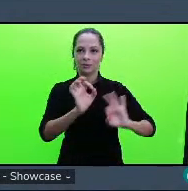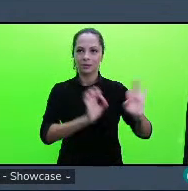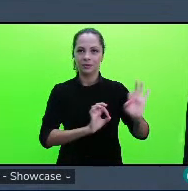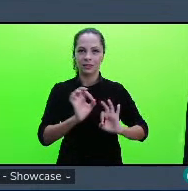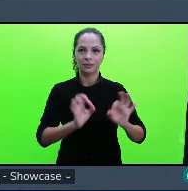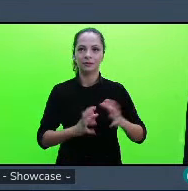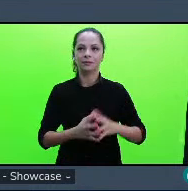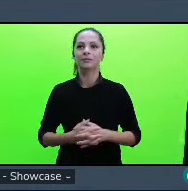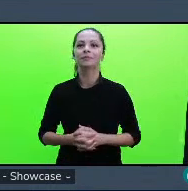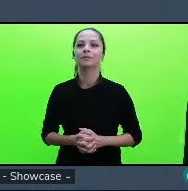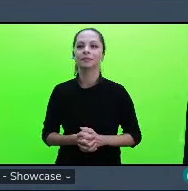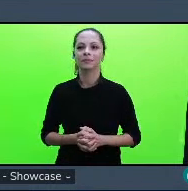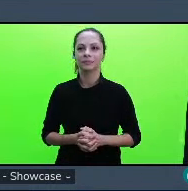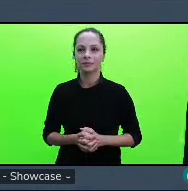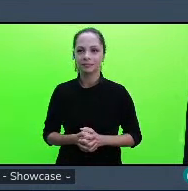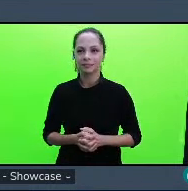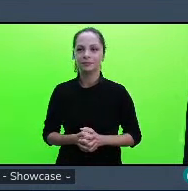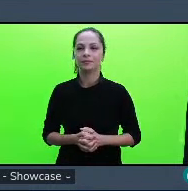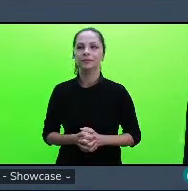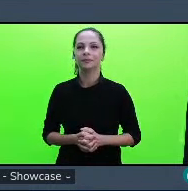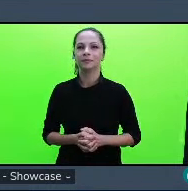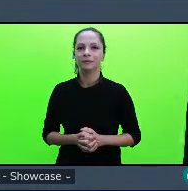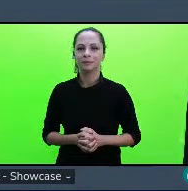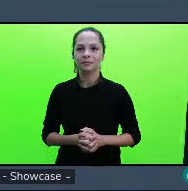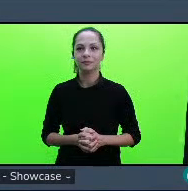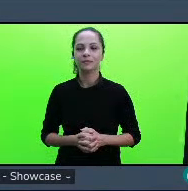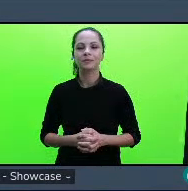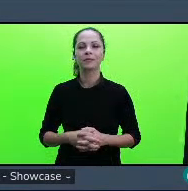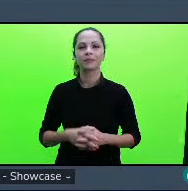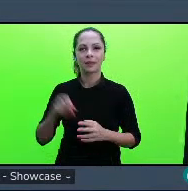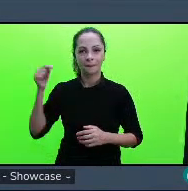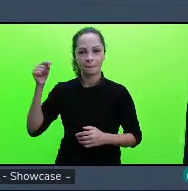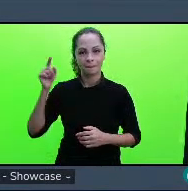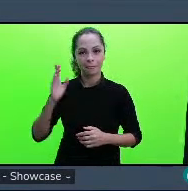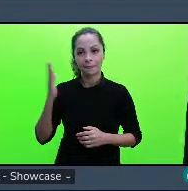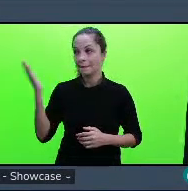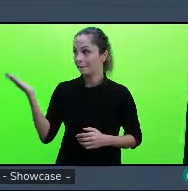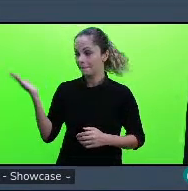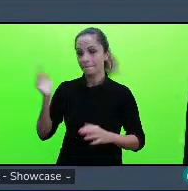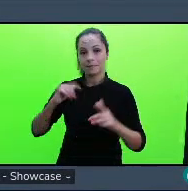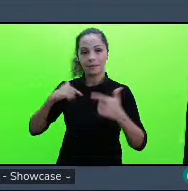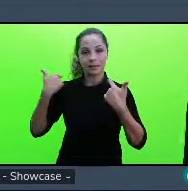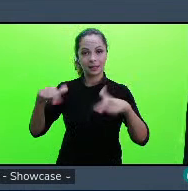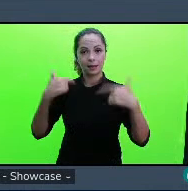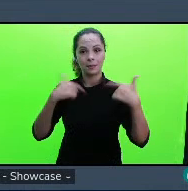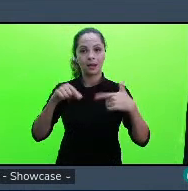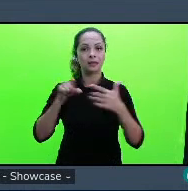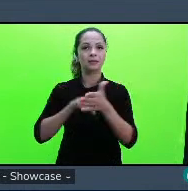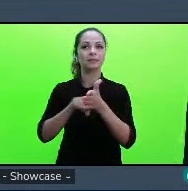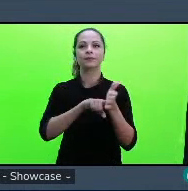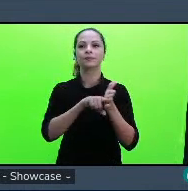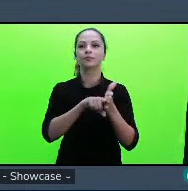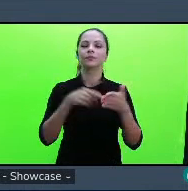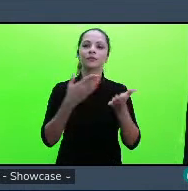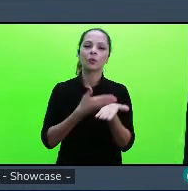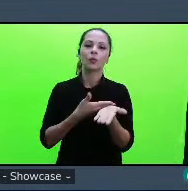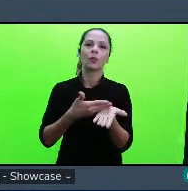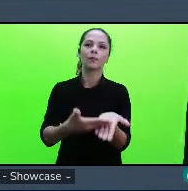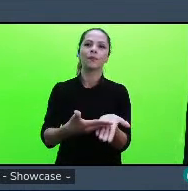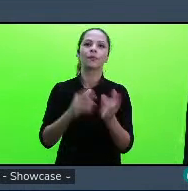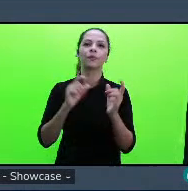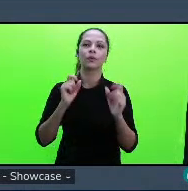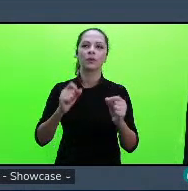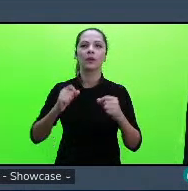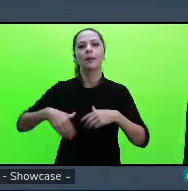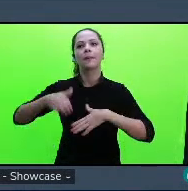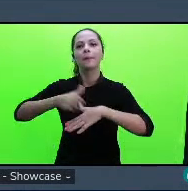é o nosso trabalho é como introdução né as práticas teatrais